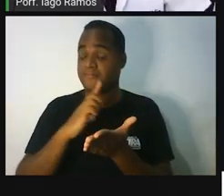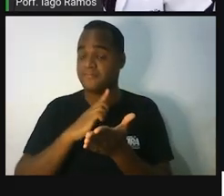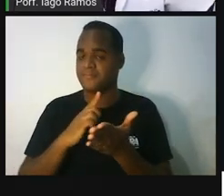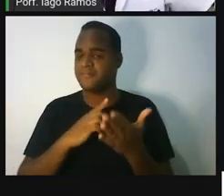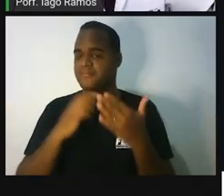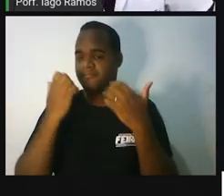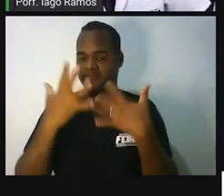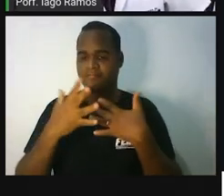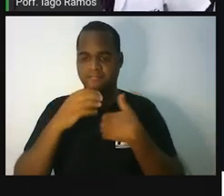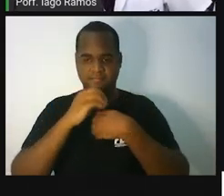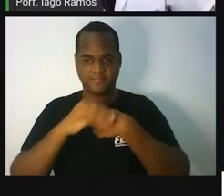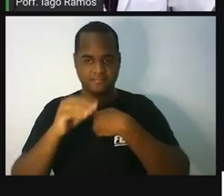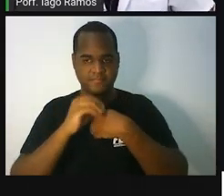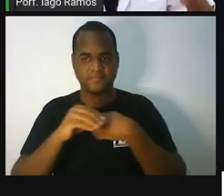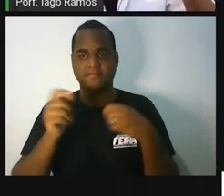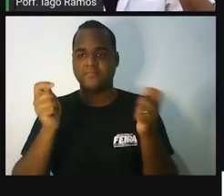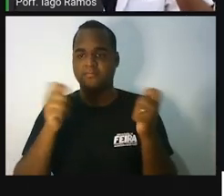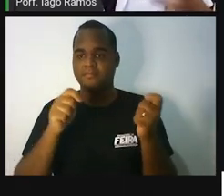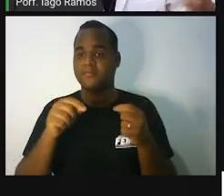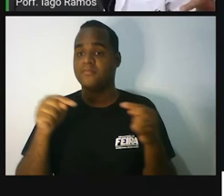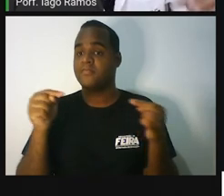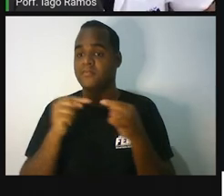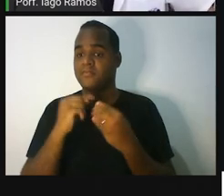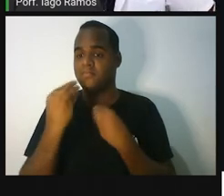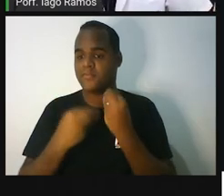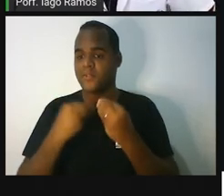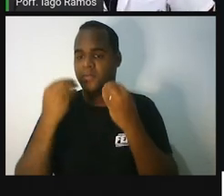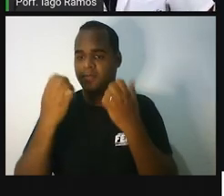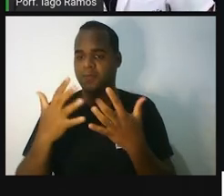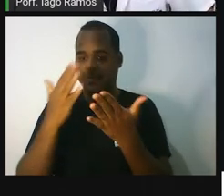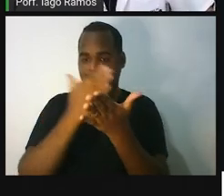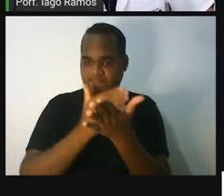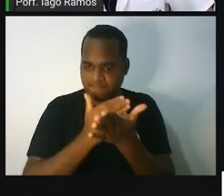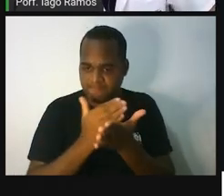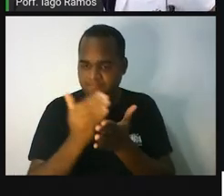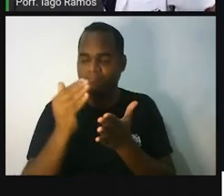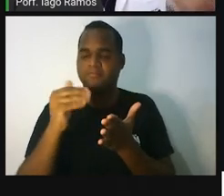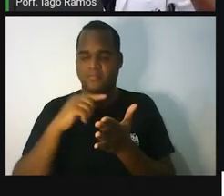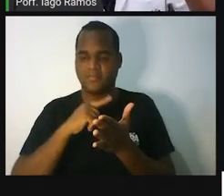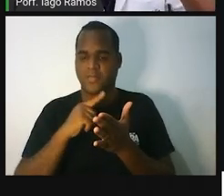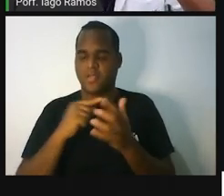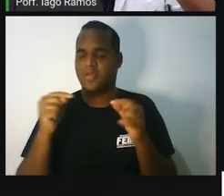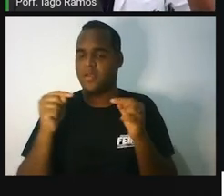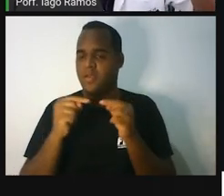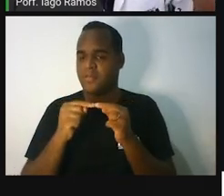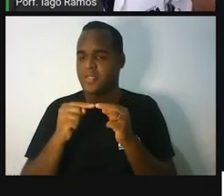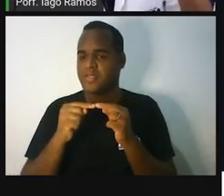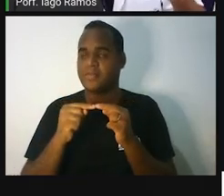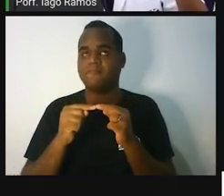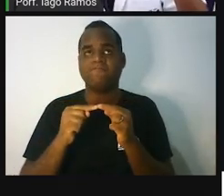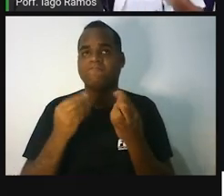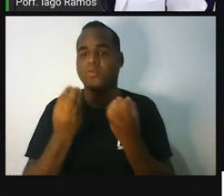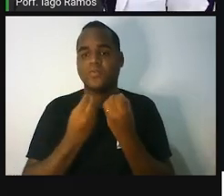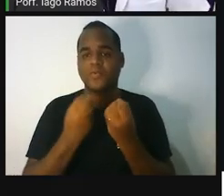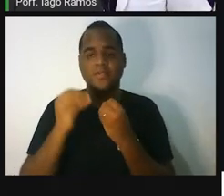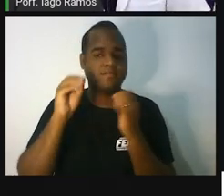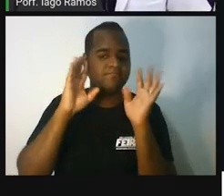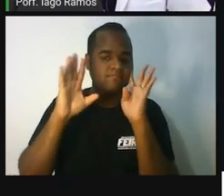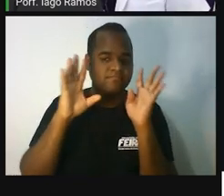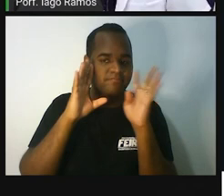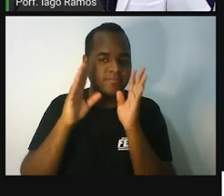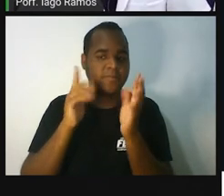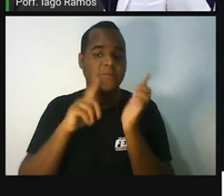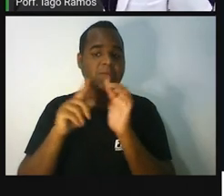trouxe uma coisa pra mostrar pra você que é um pontapé inicial aí dessa coisa do como pensar